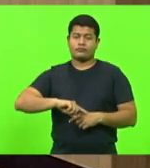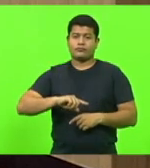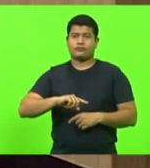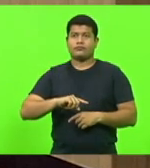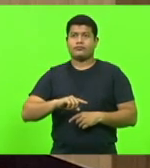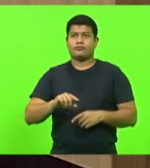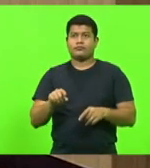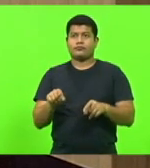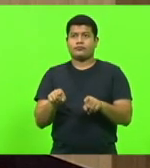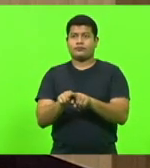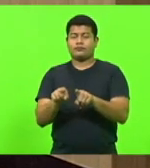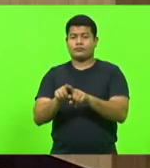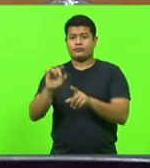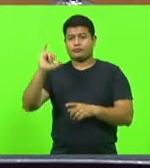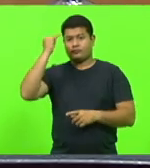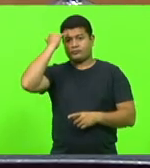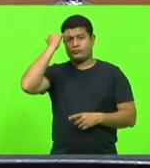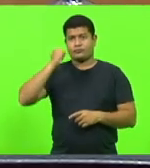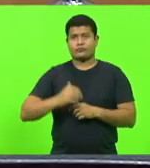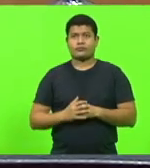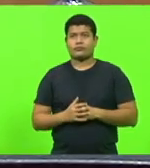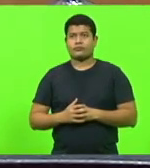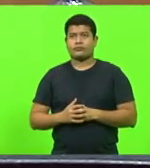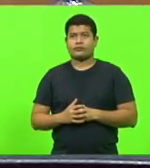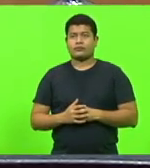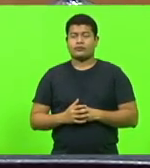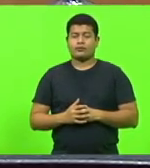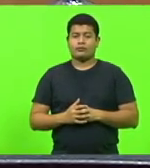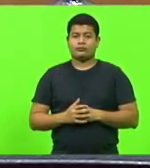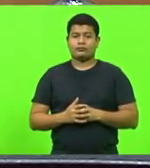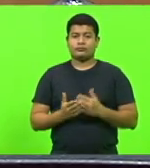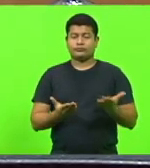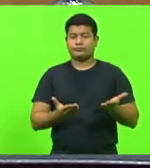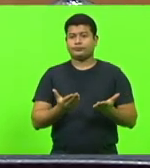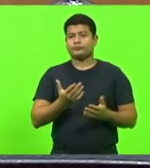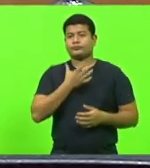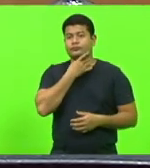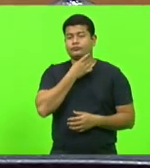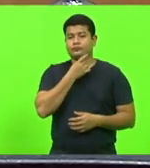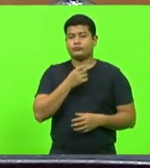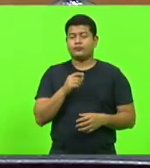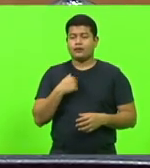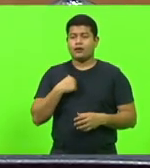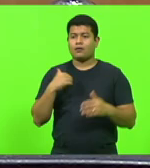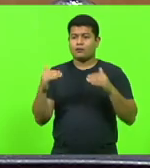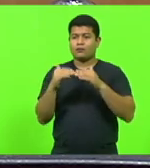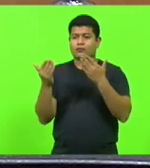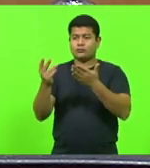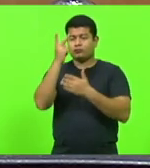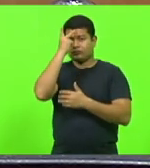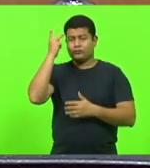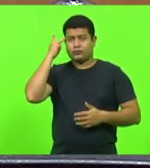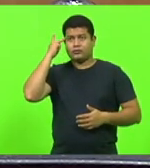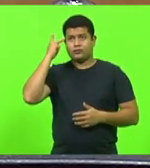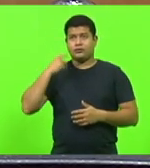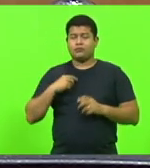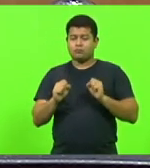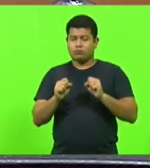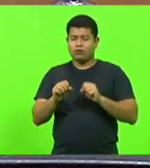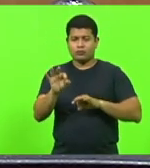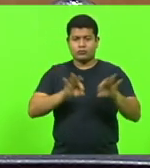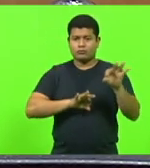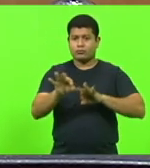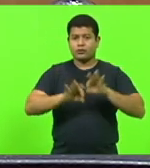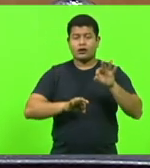Mioto. Vou lembrar a sequência. Senhor presidente, na mesma linha da deputada Paulinha, que eu faça de forma individual, em